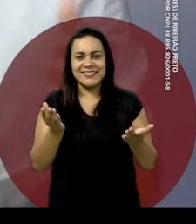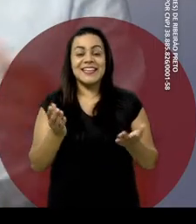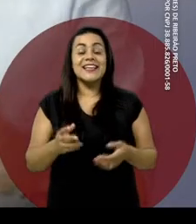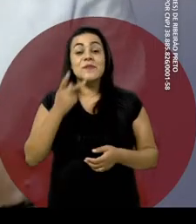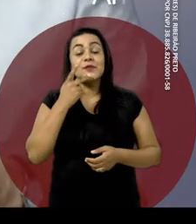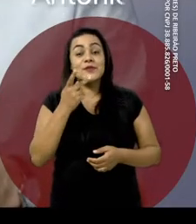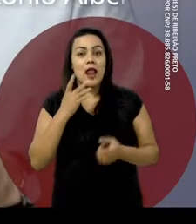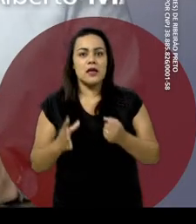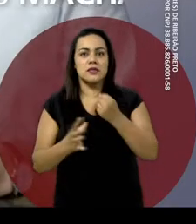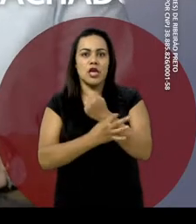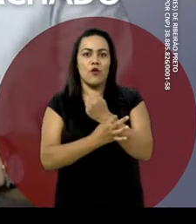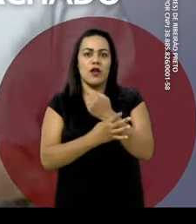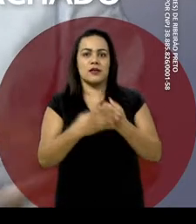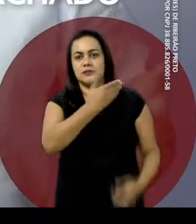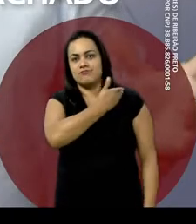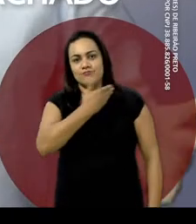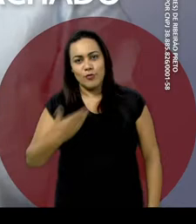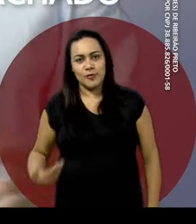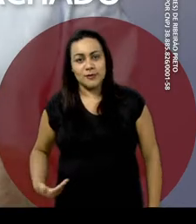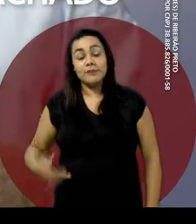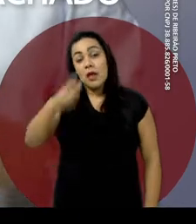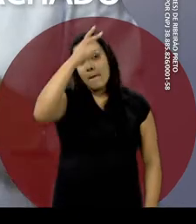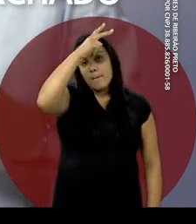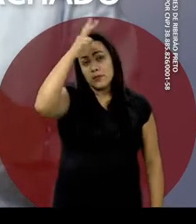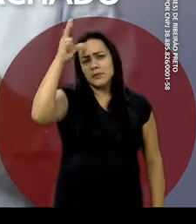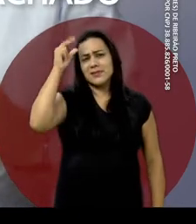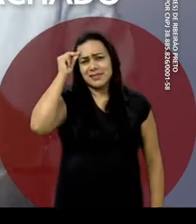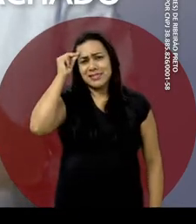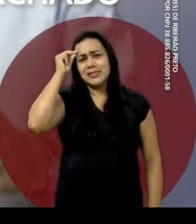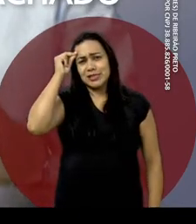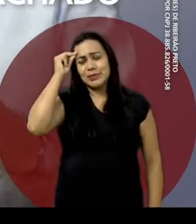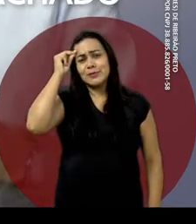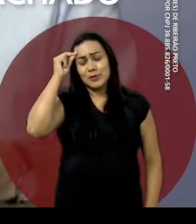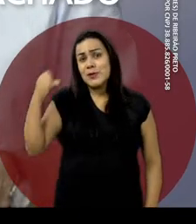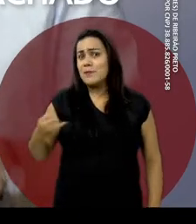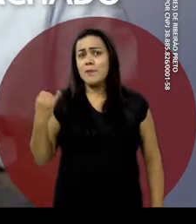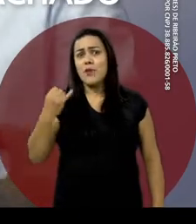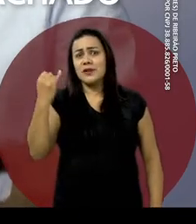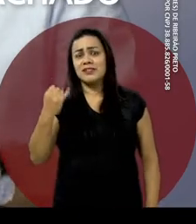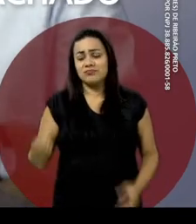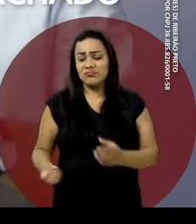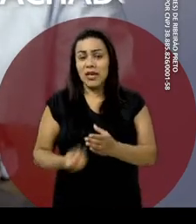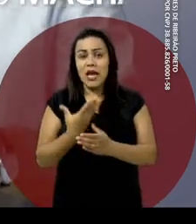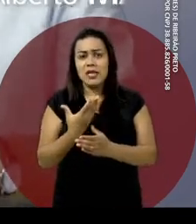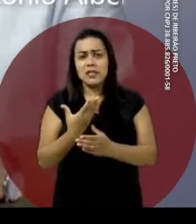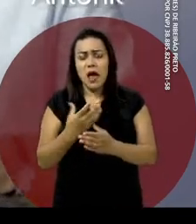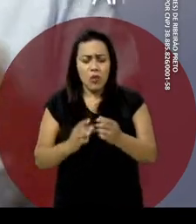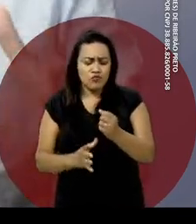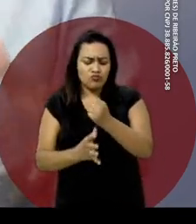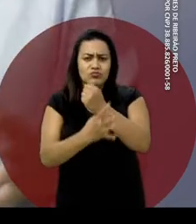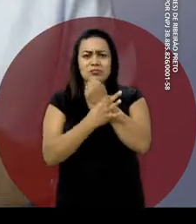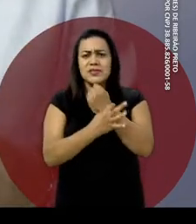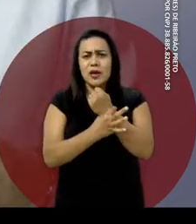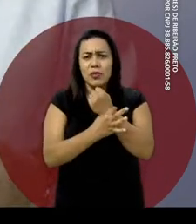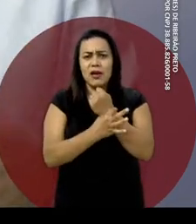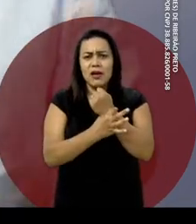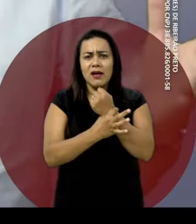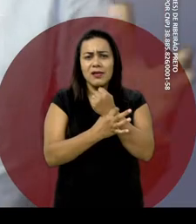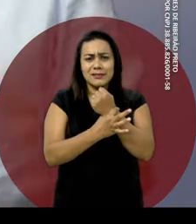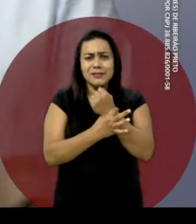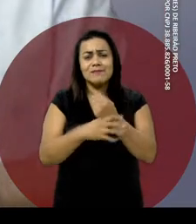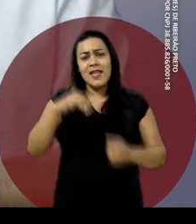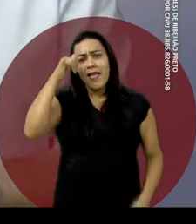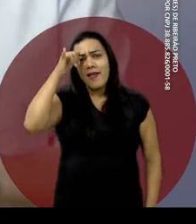gente! Vamos falar de segurança pública. O município tem papel fundamental na criação e execução de medidas para a segurança